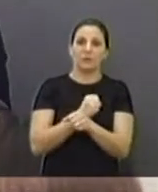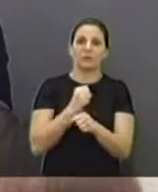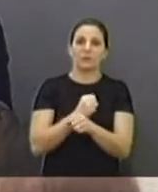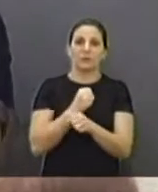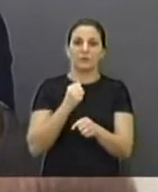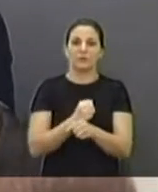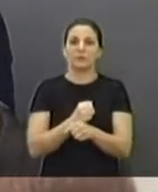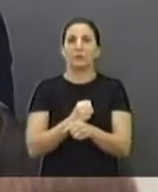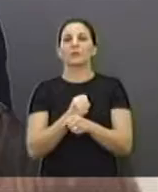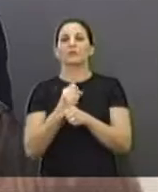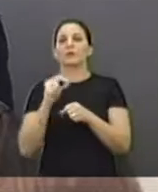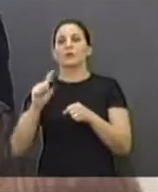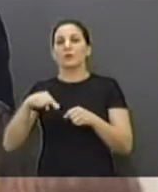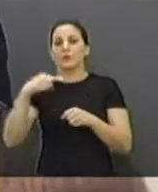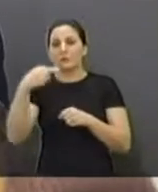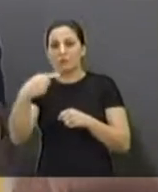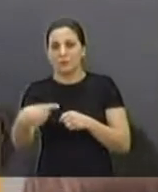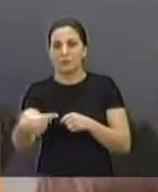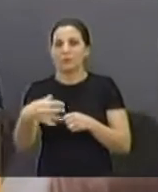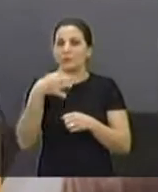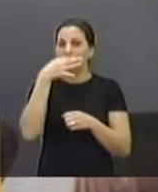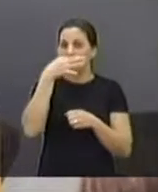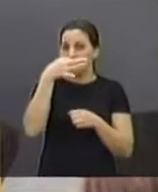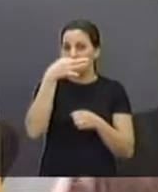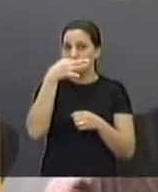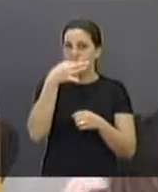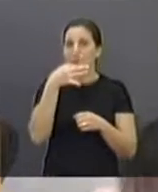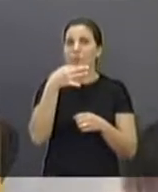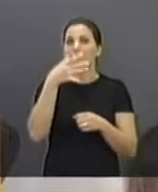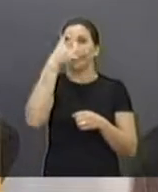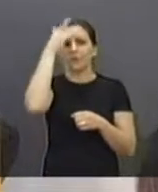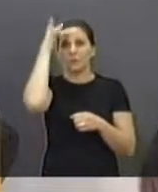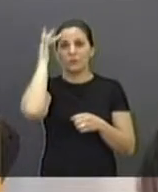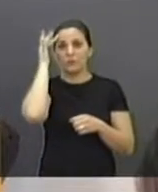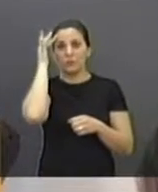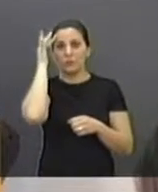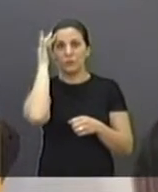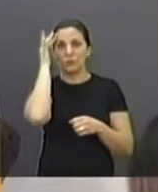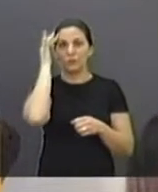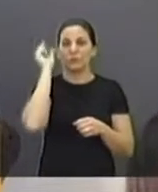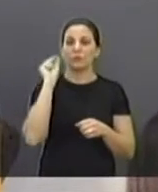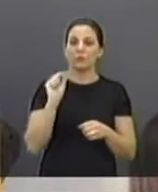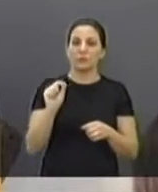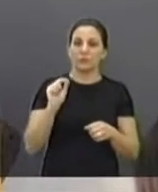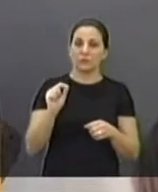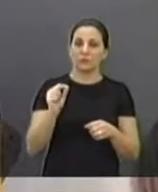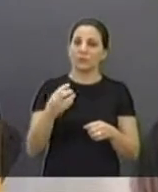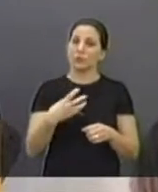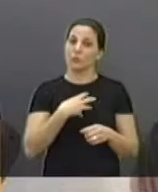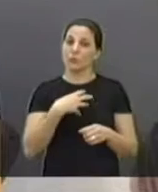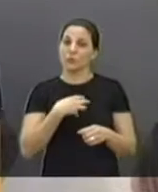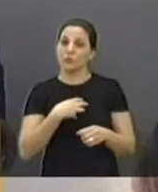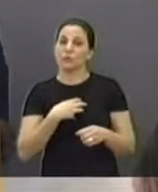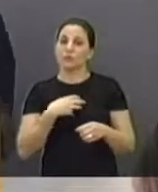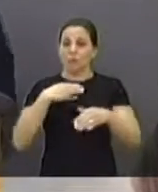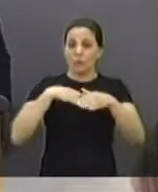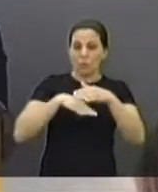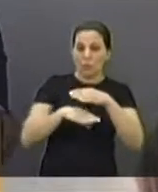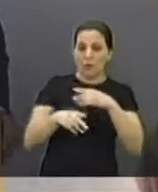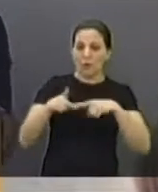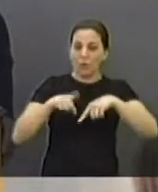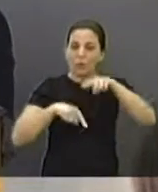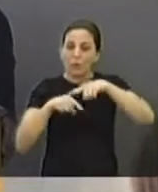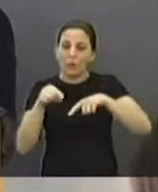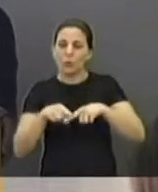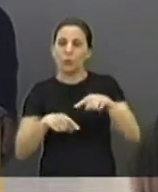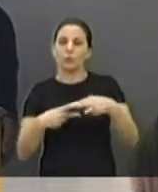equipamento que vai ser colocado na proposta até para os próprios assentados, para quê? Para ter como embalar seus produtos, agregar valor